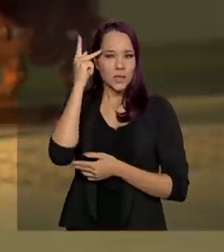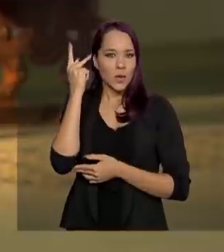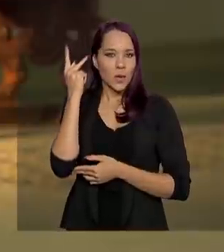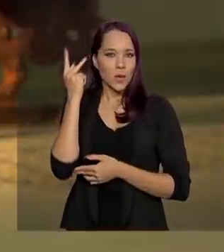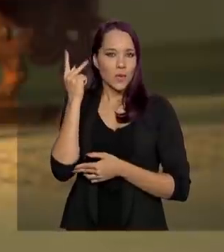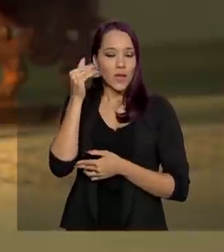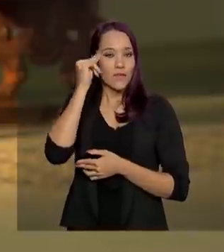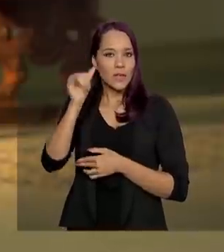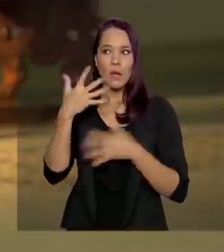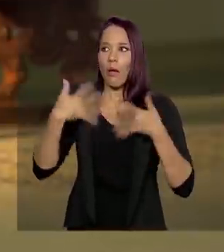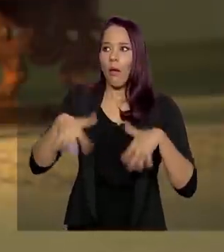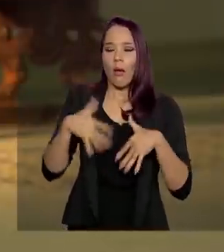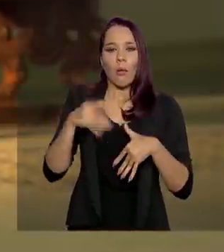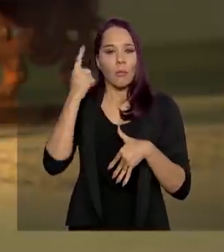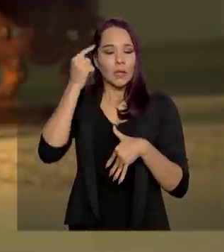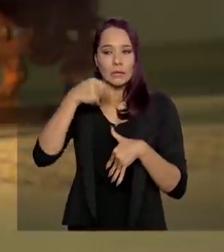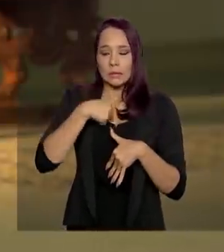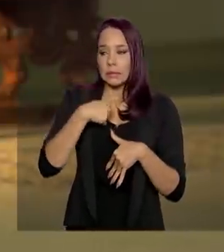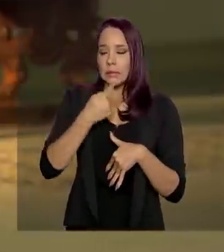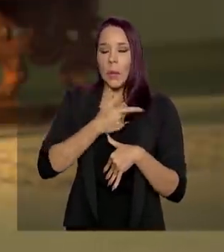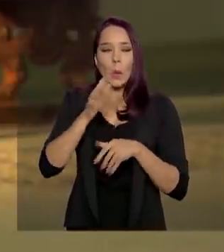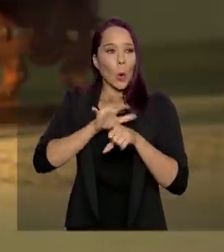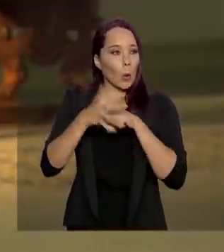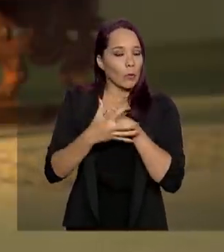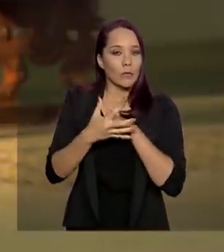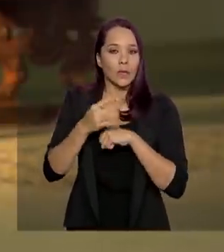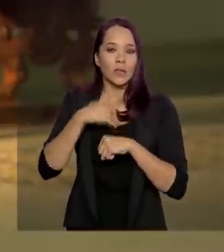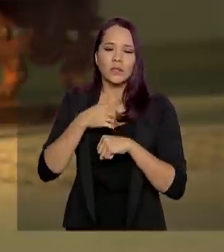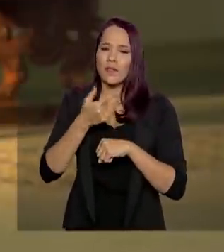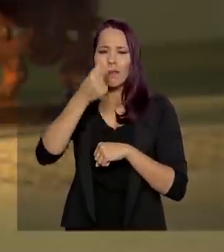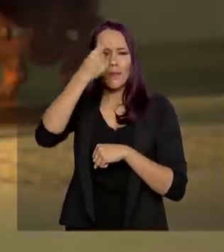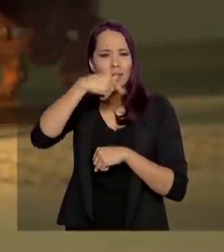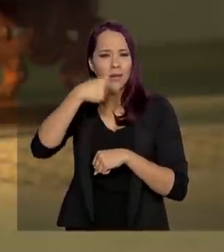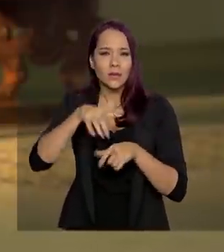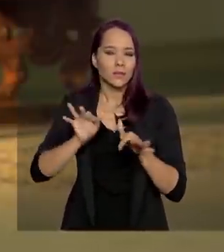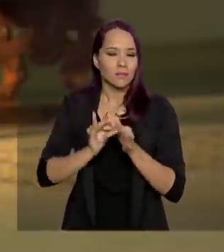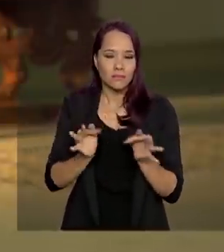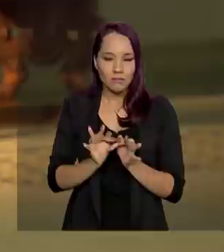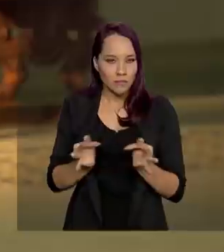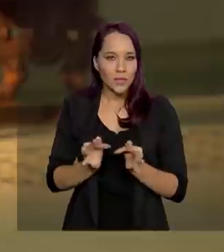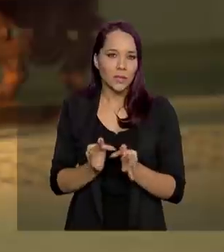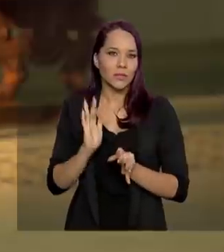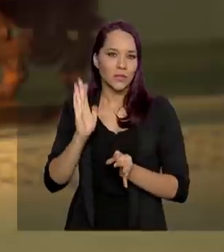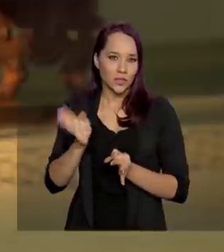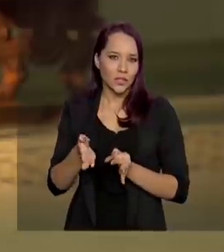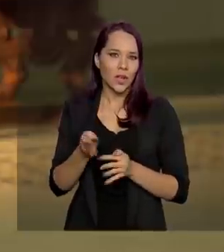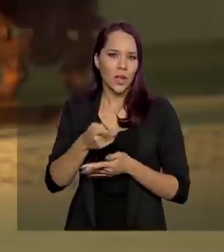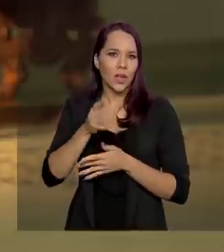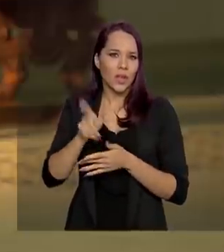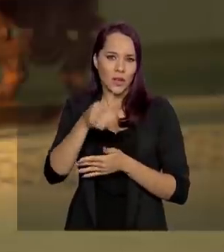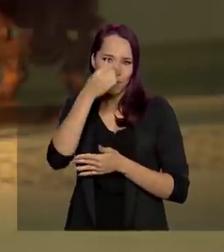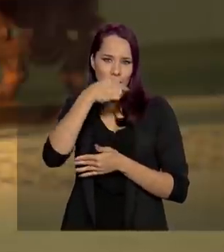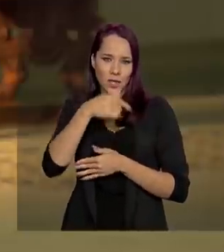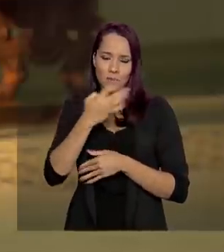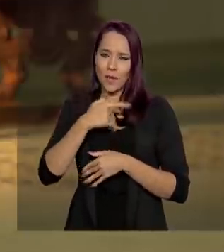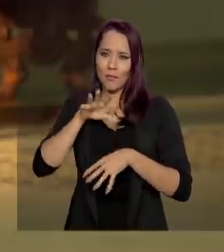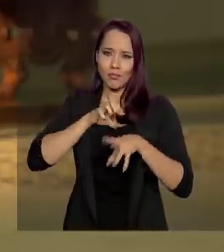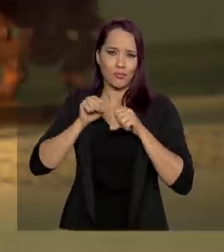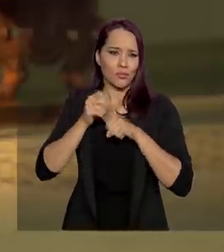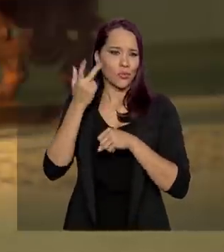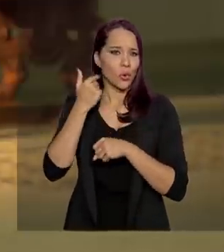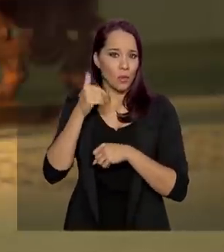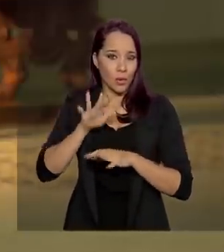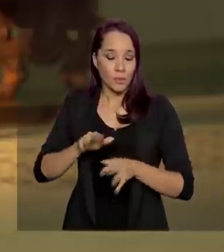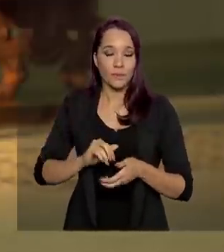desesperem achando que estão com Covid e não estão. É uma gripe simples, é que podemos dizer isso. Já é uma gripe que está no nosso cotidiano.